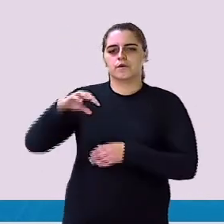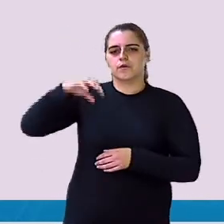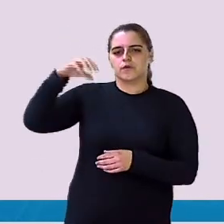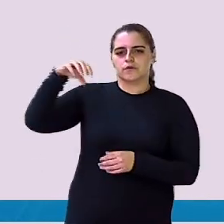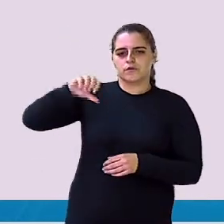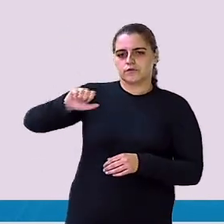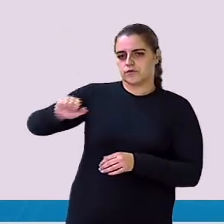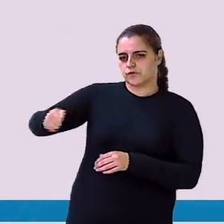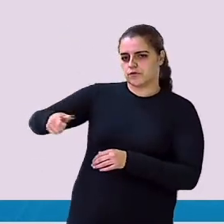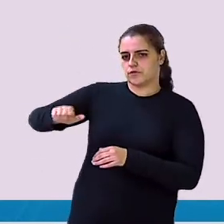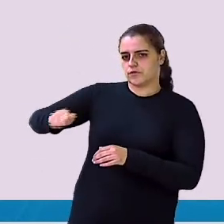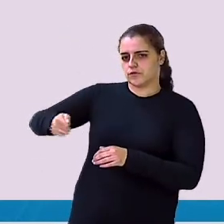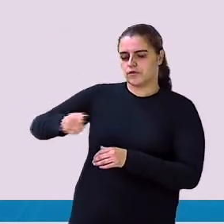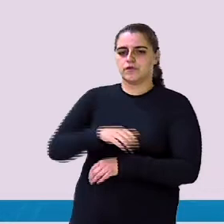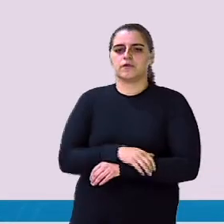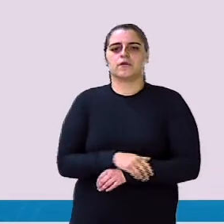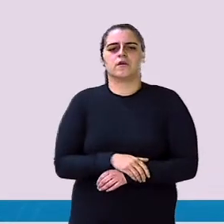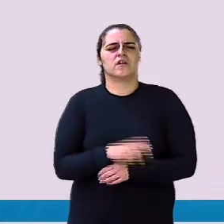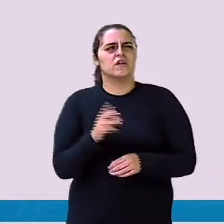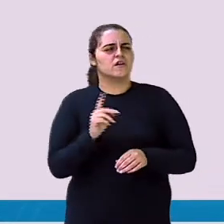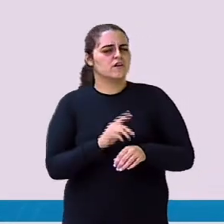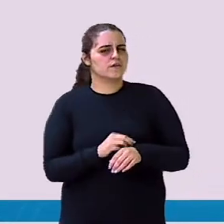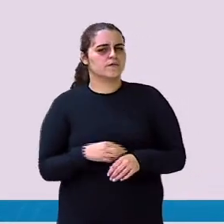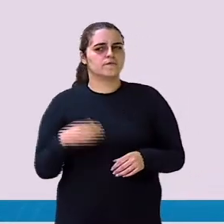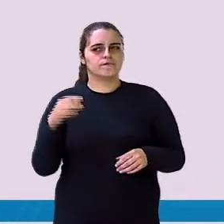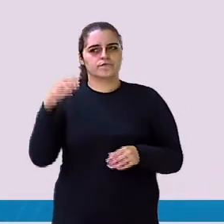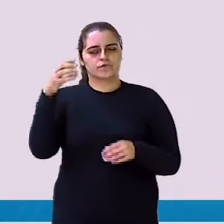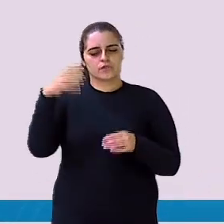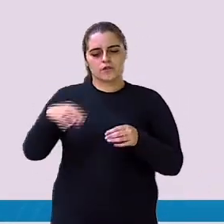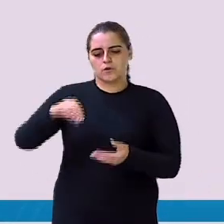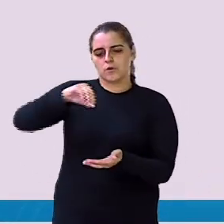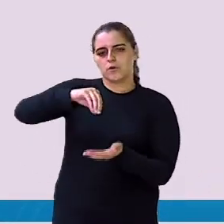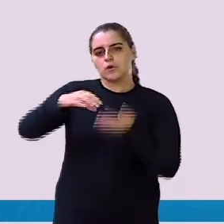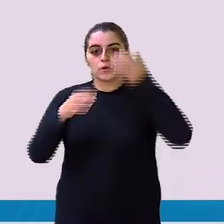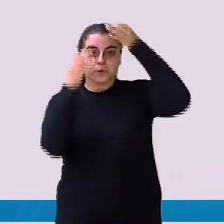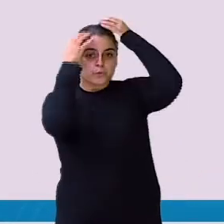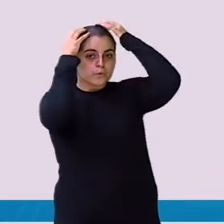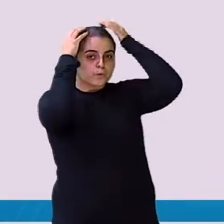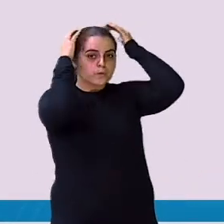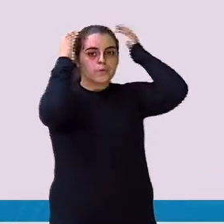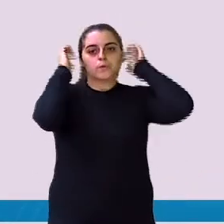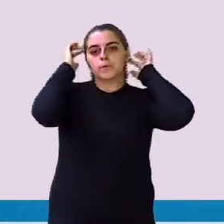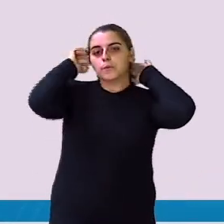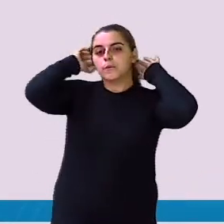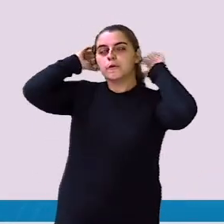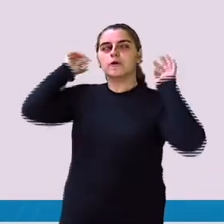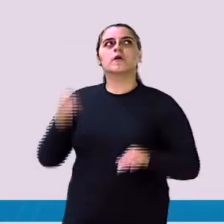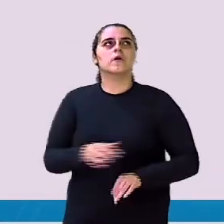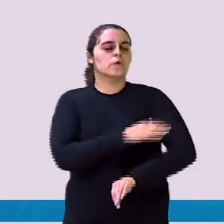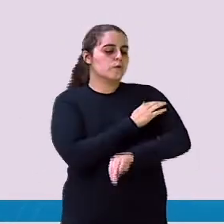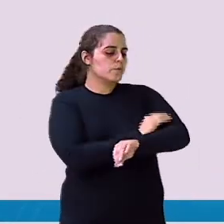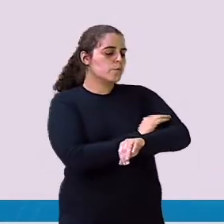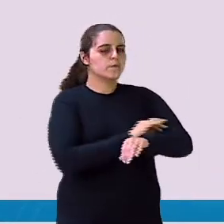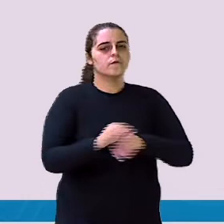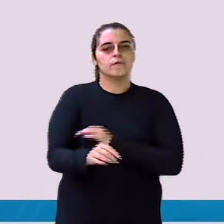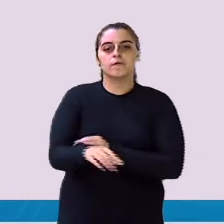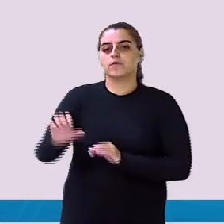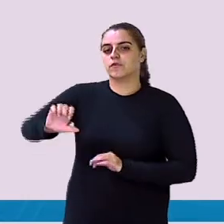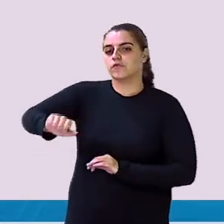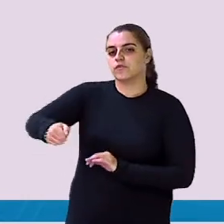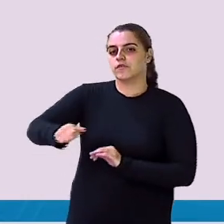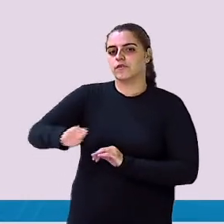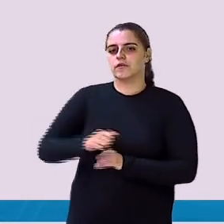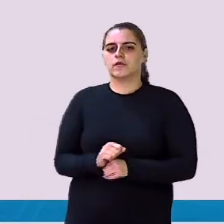Desliga o chuveiro Tá na hora de você Passar o seu shampoo Passar o sabão No seu corpo todo Desliga o chuveiro Um pouquinho